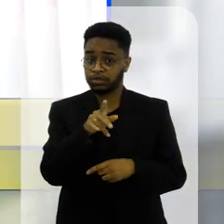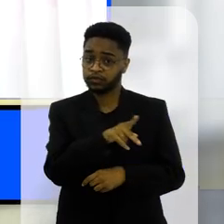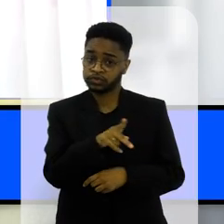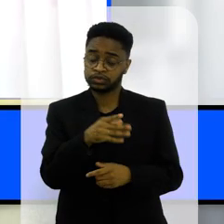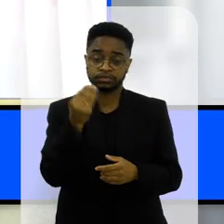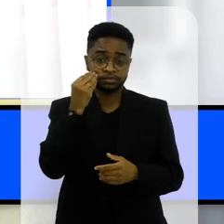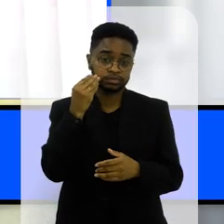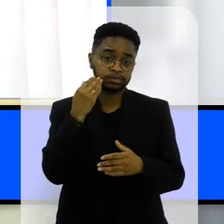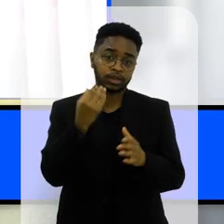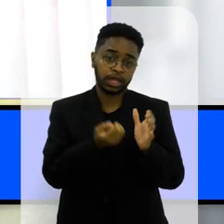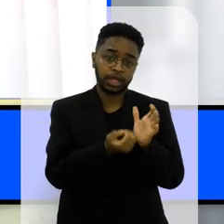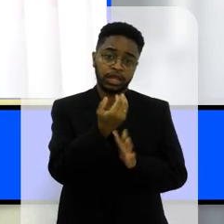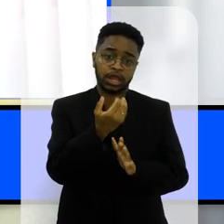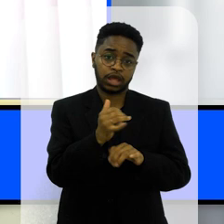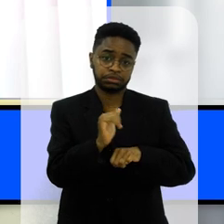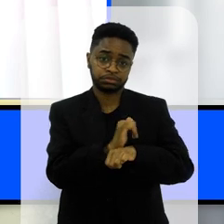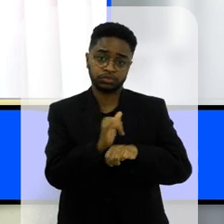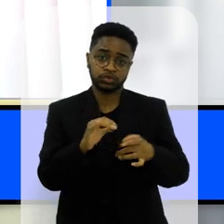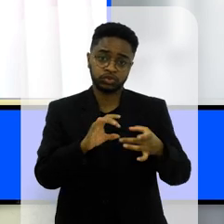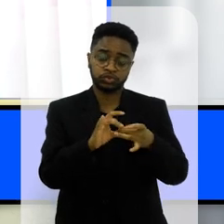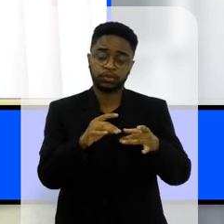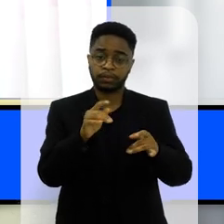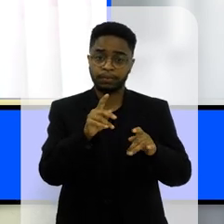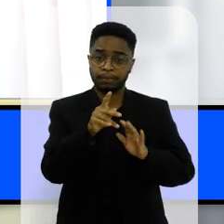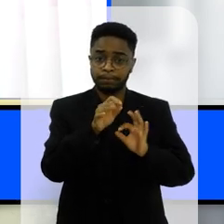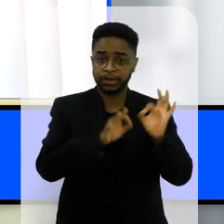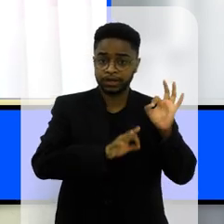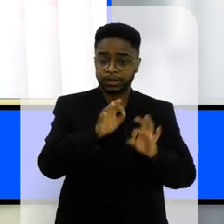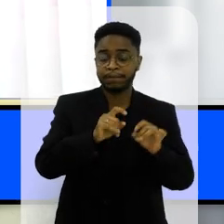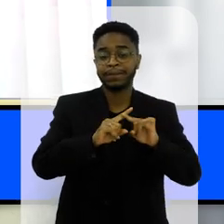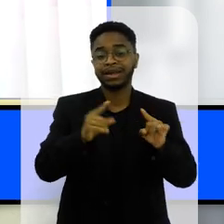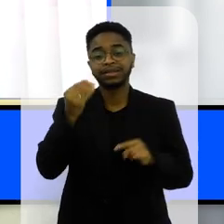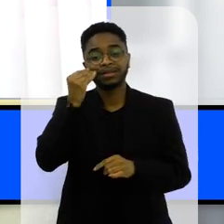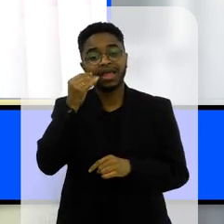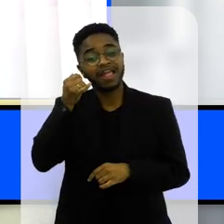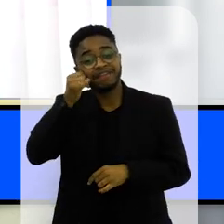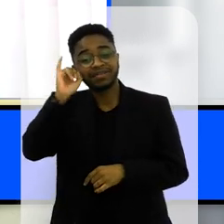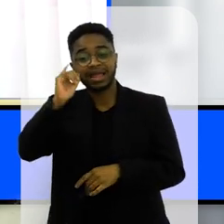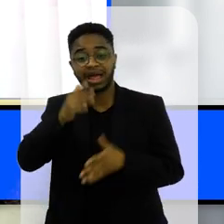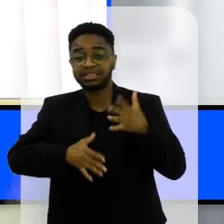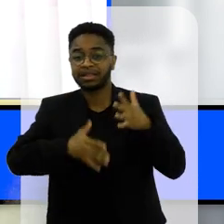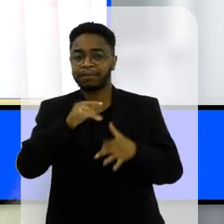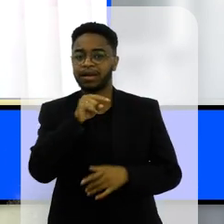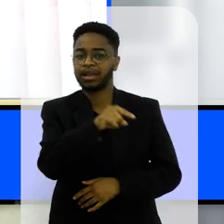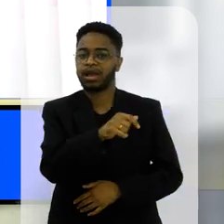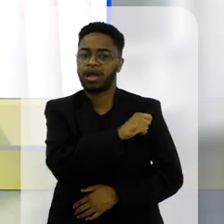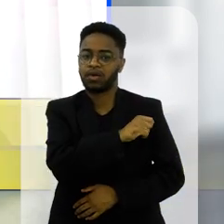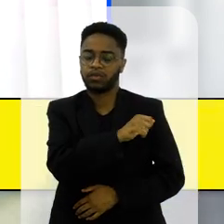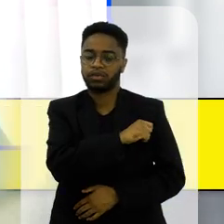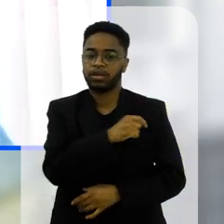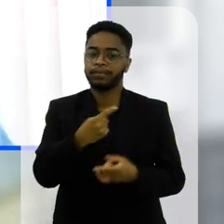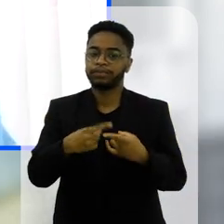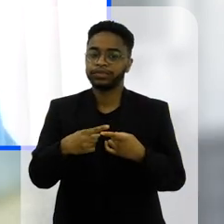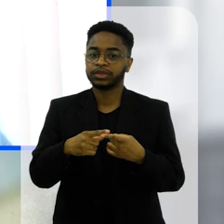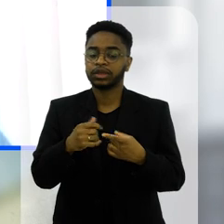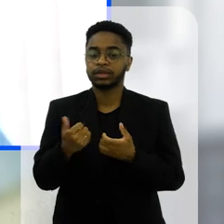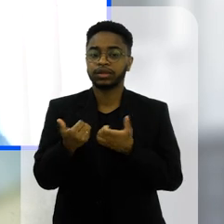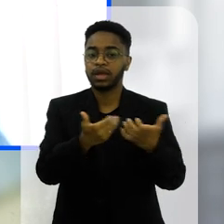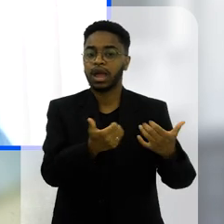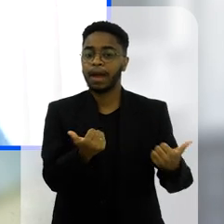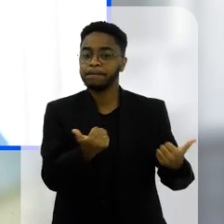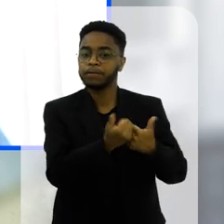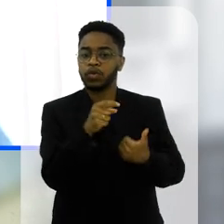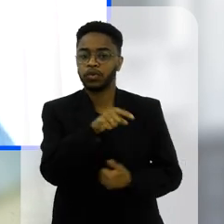desenvolver de acordo com o planejamento dele mas também no que estava interferindo na sua aula né então a gente dá um respaldo a esse professor em relação à